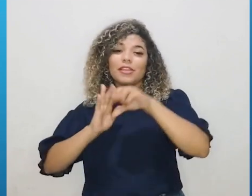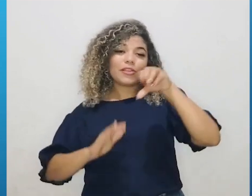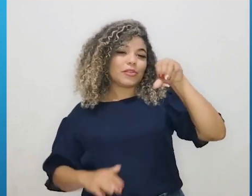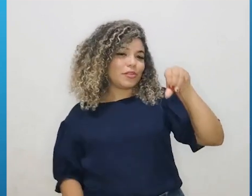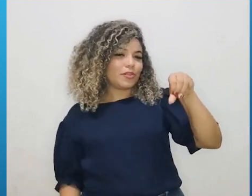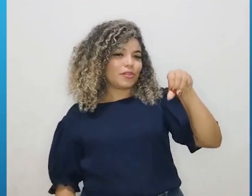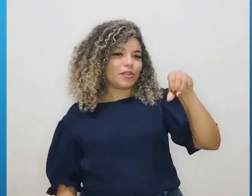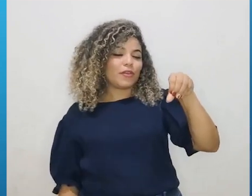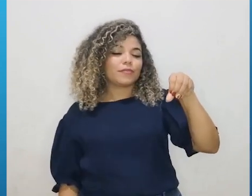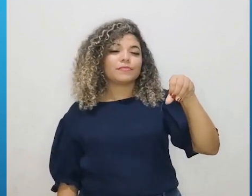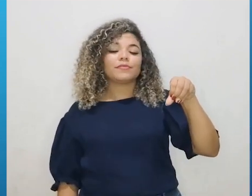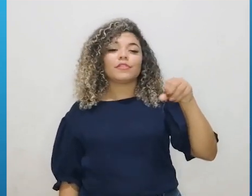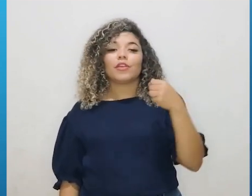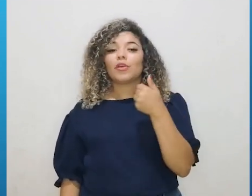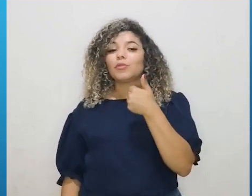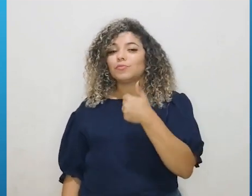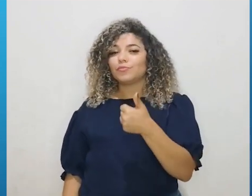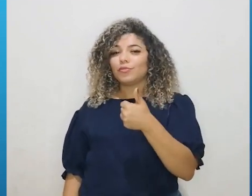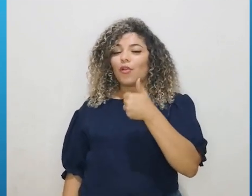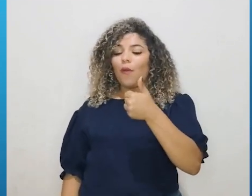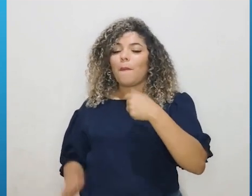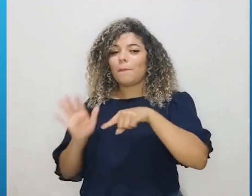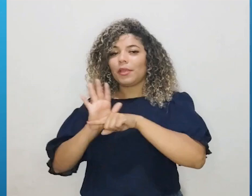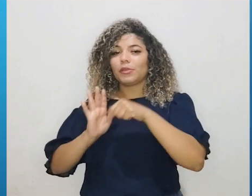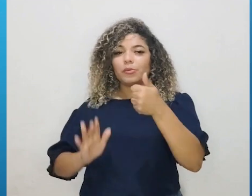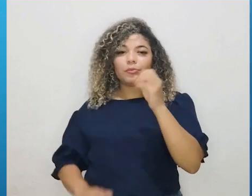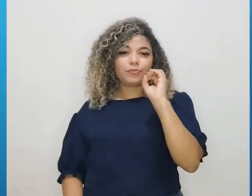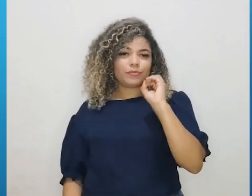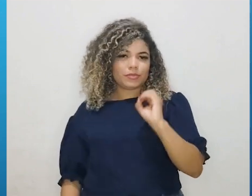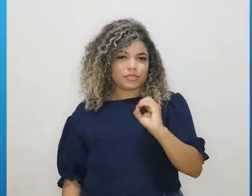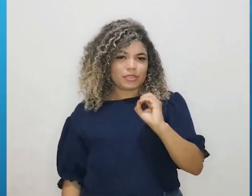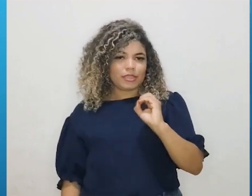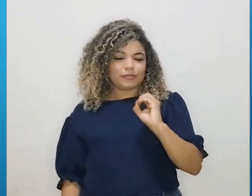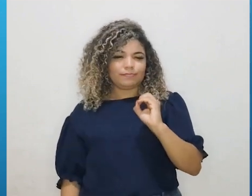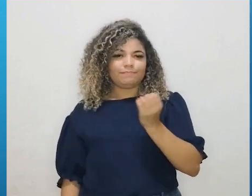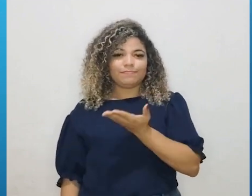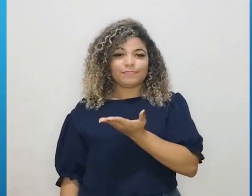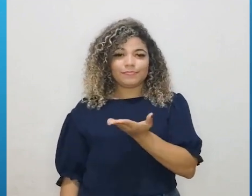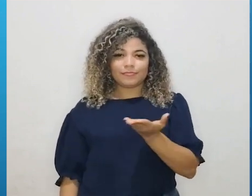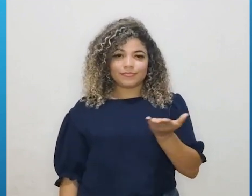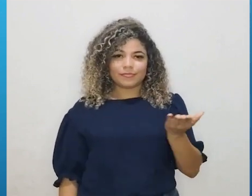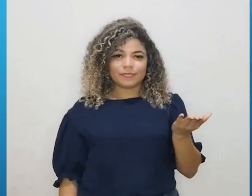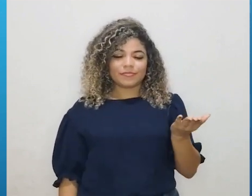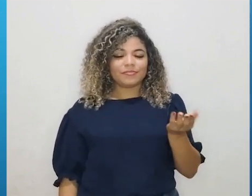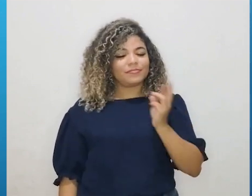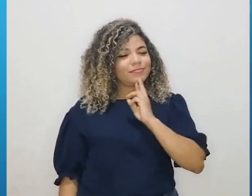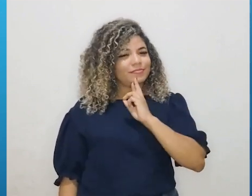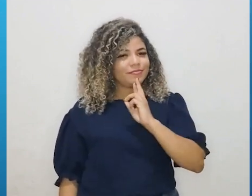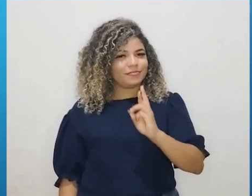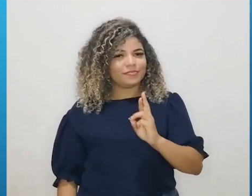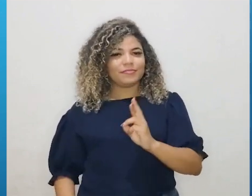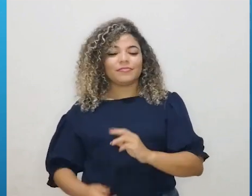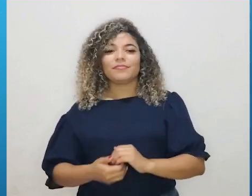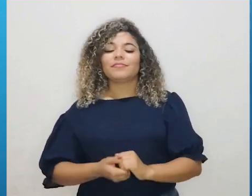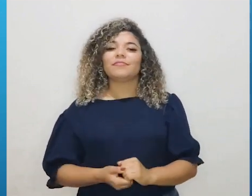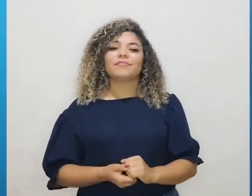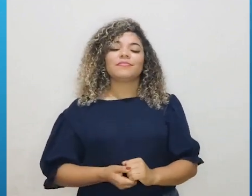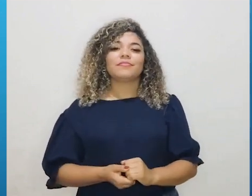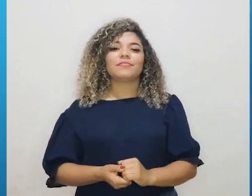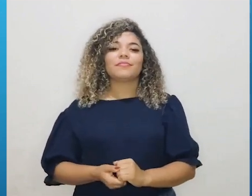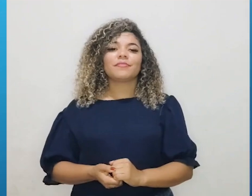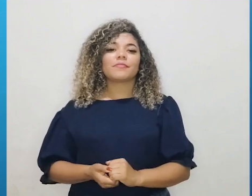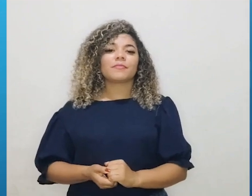aqui vai ficar 1, e 1 menos 1, 0. Então, a gente tem aqui, na casa de